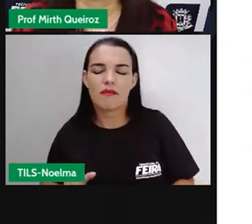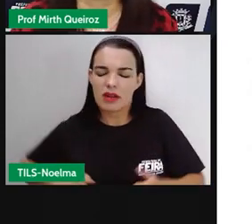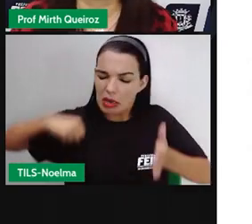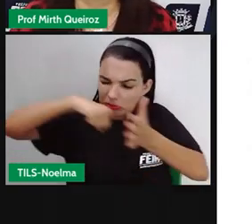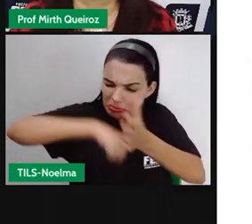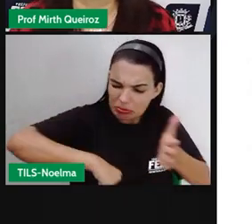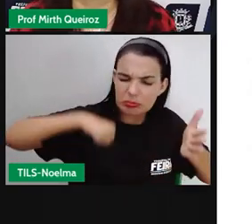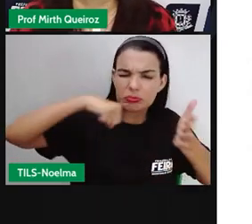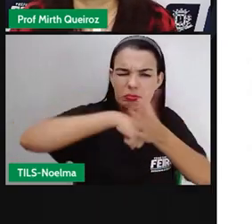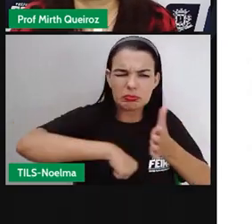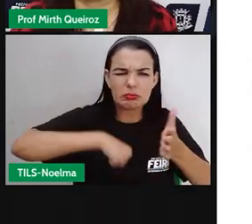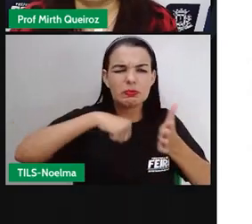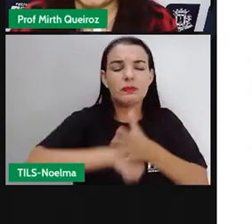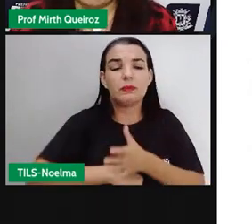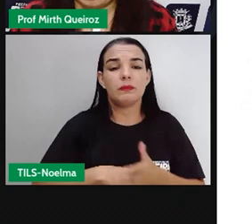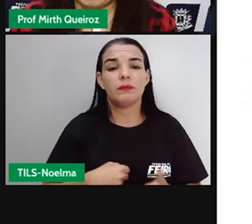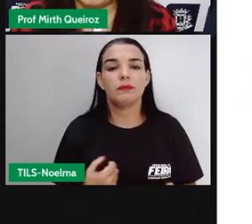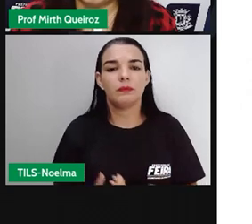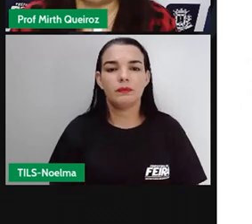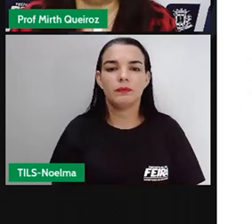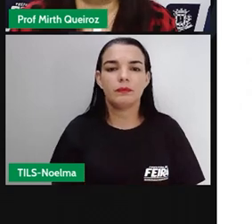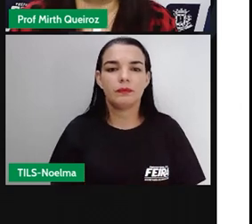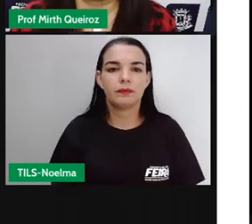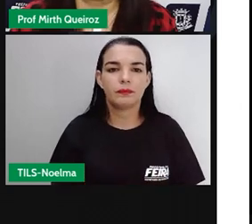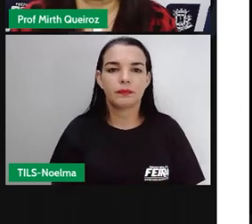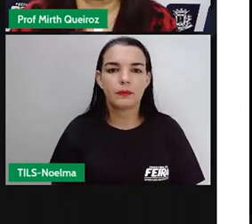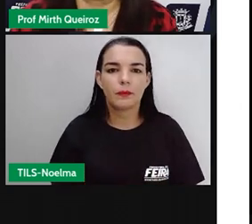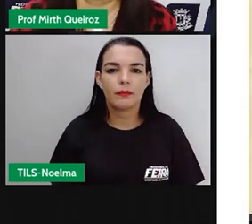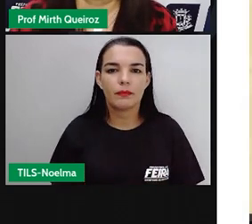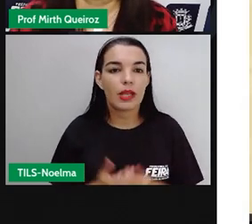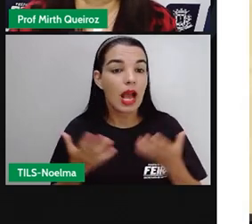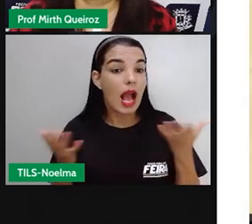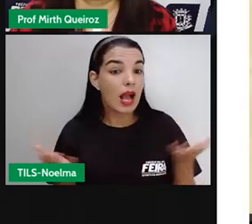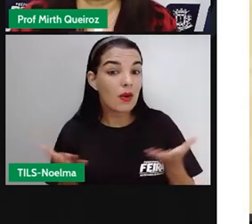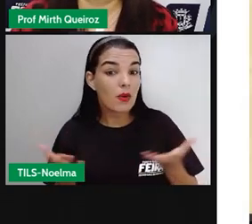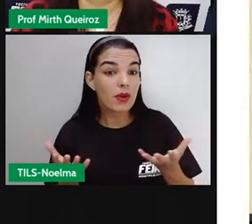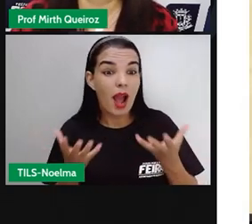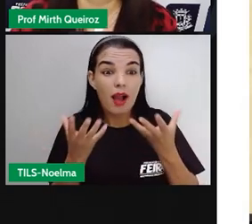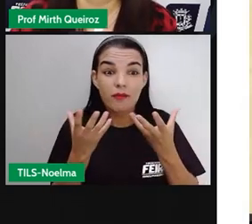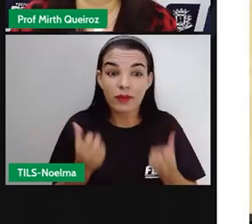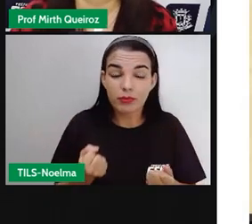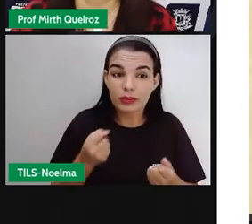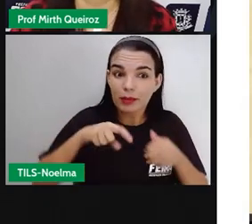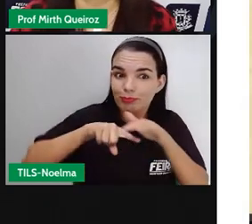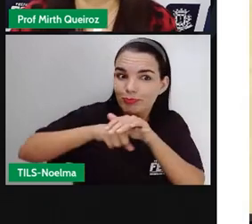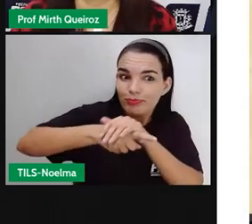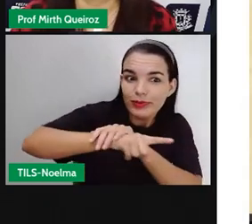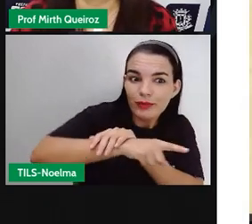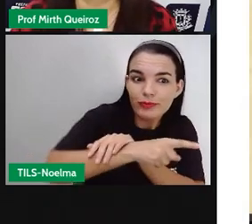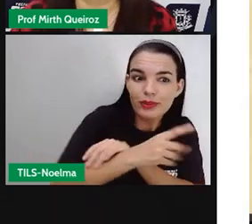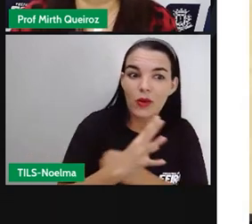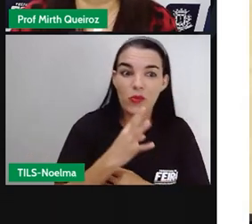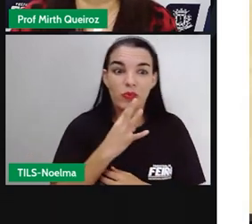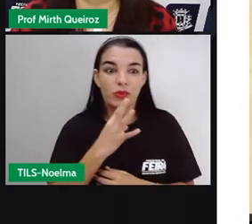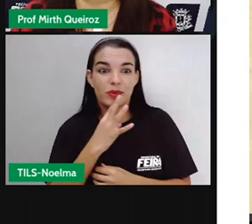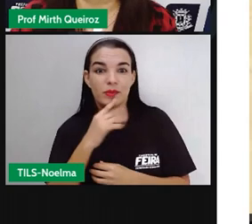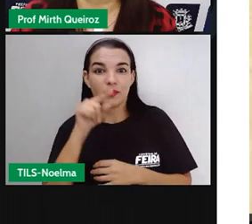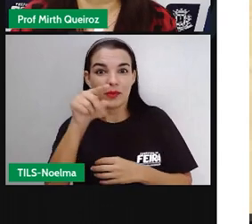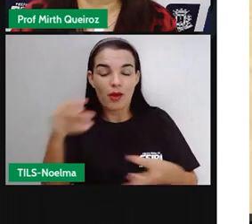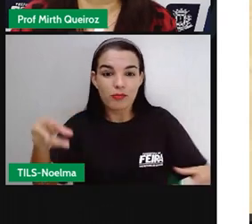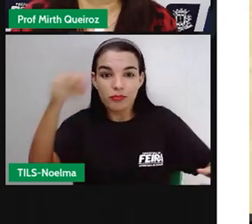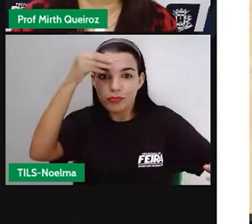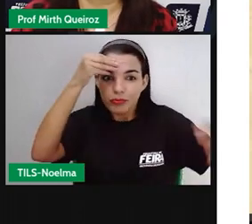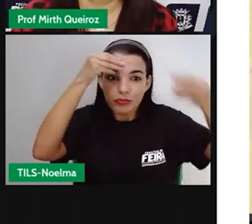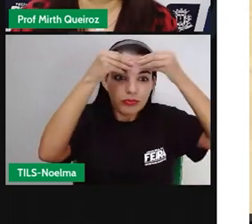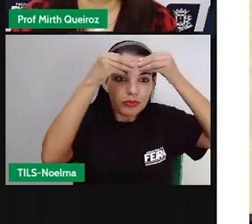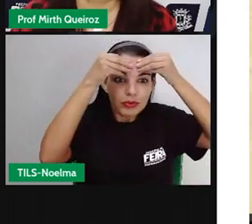dessa condição de escravo. E para aprofundar mais um assunto, a PRO trouxe para